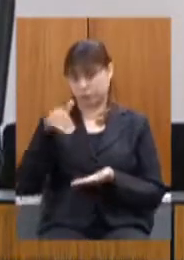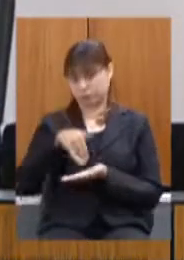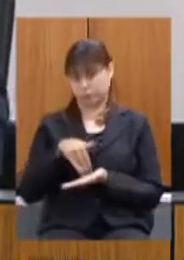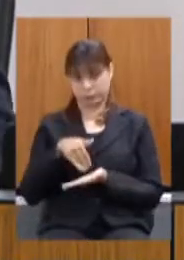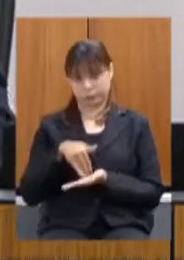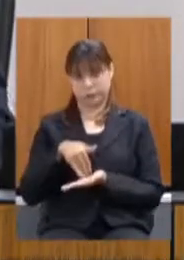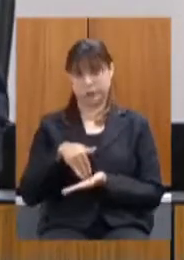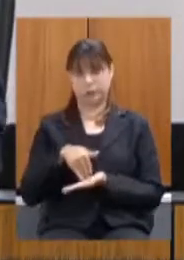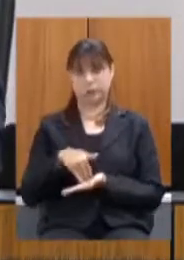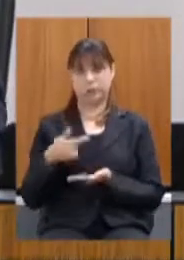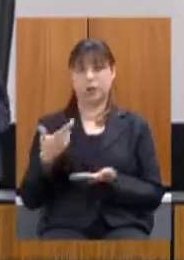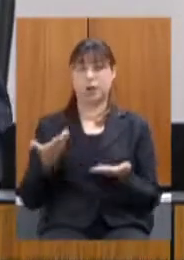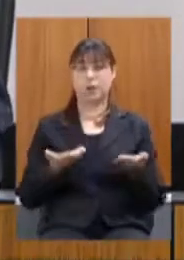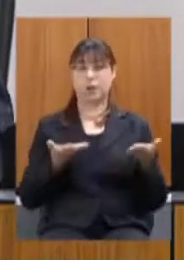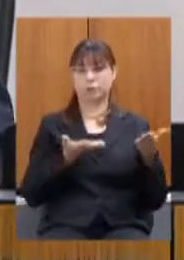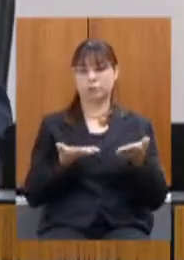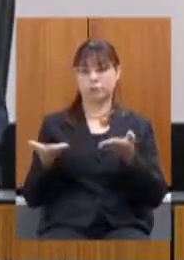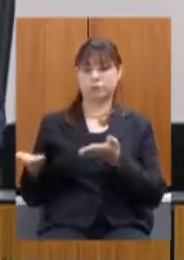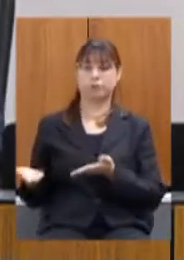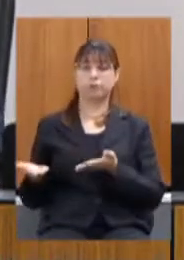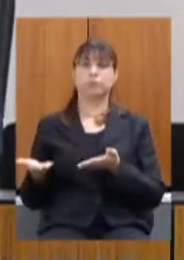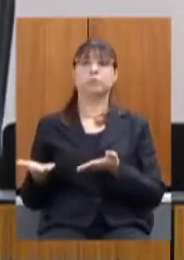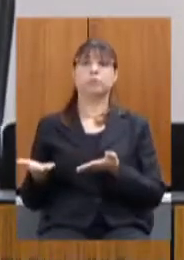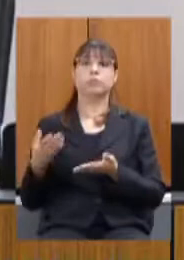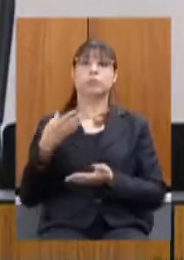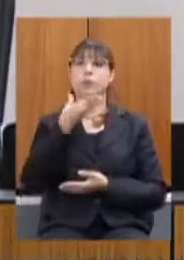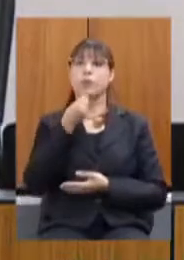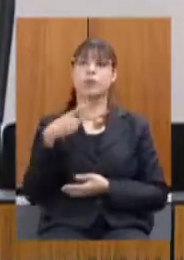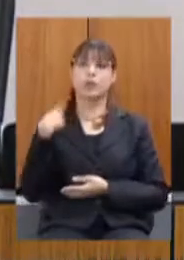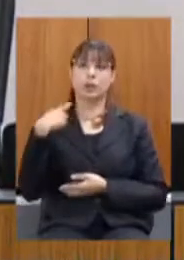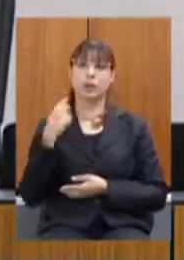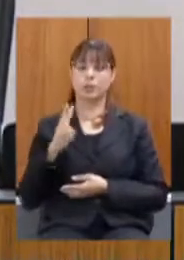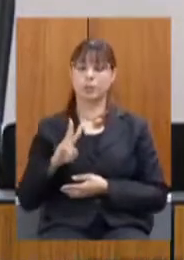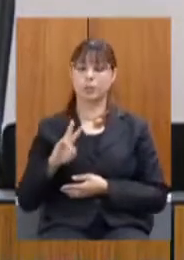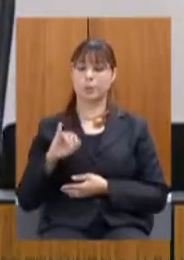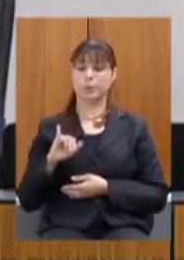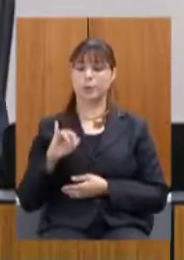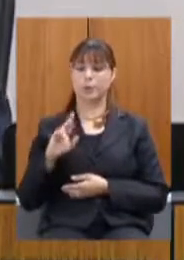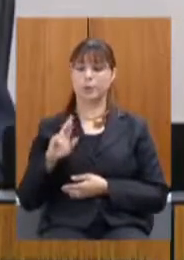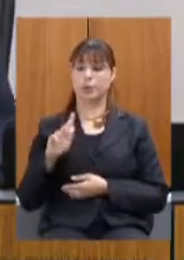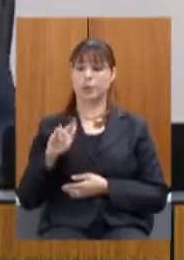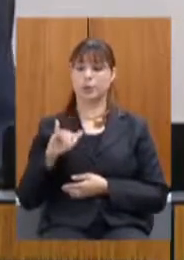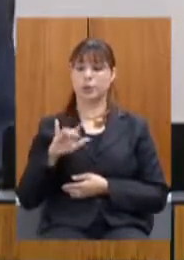passo a fala agora ao deputado Virgílio Guimarães